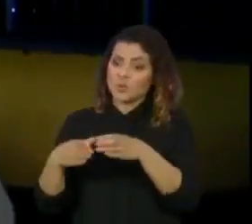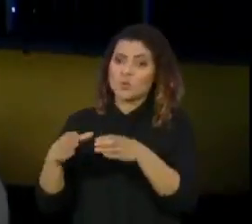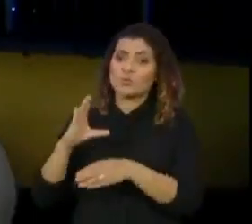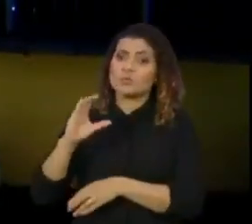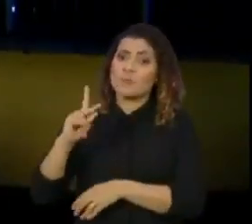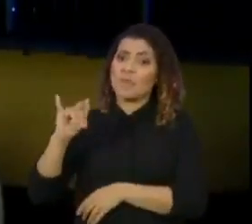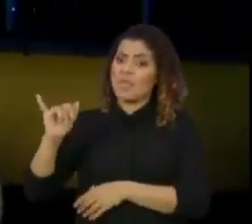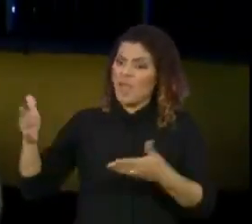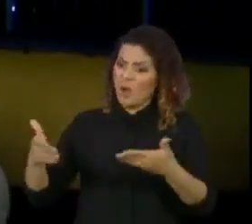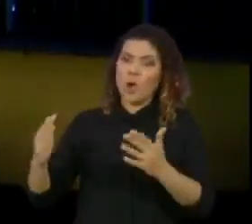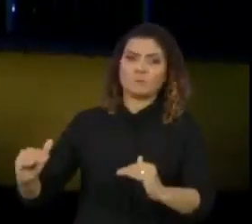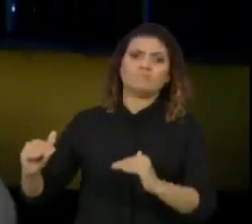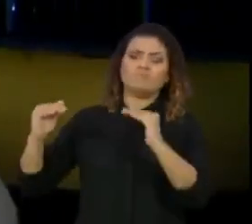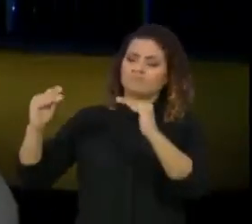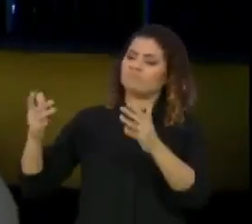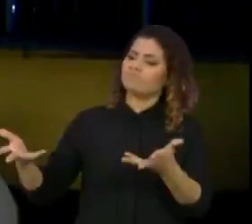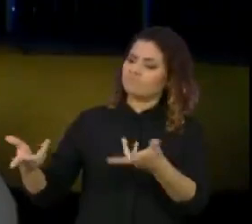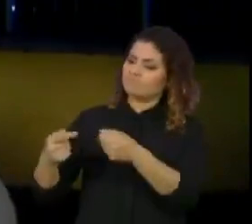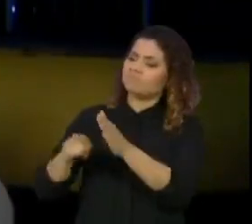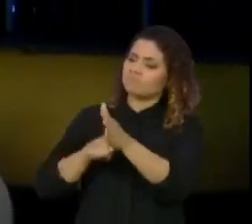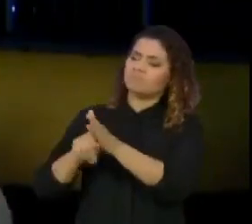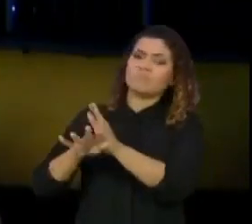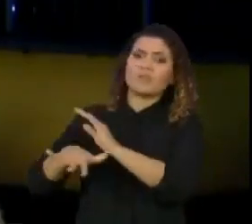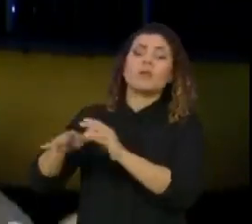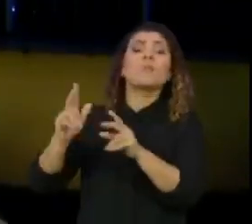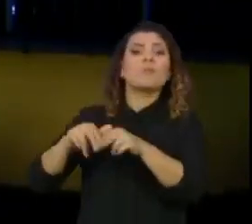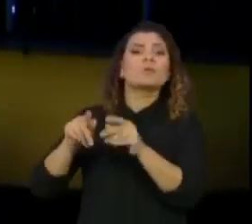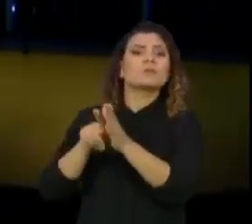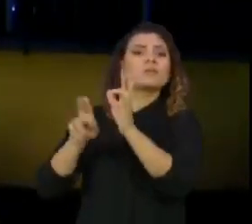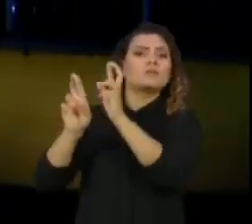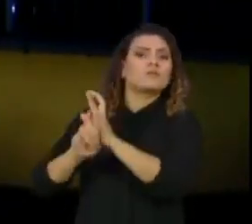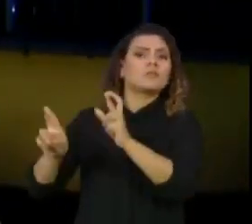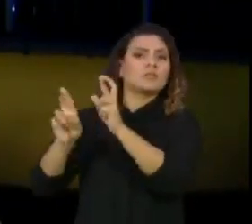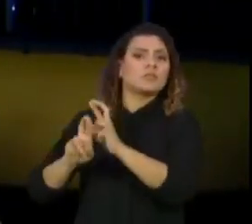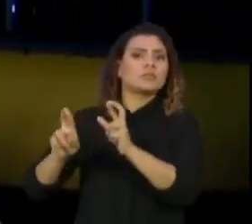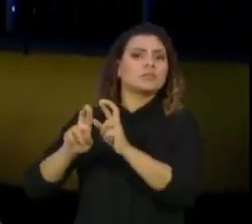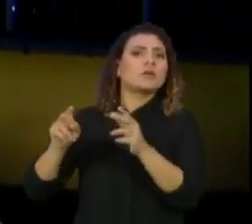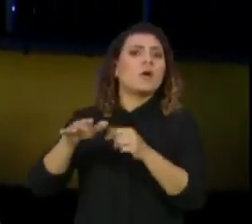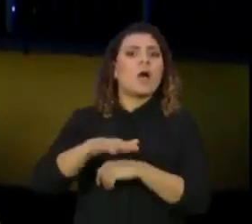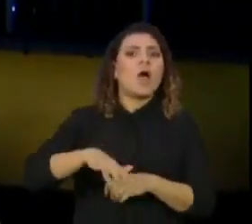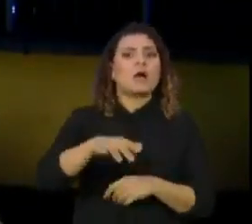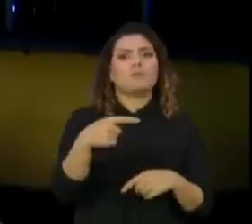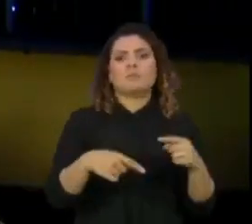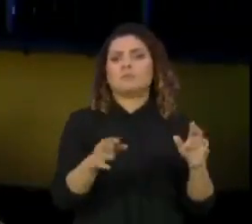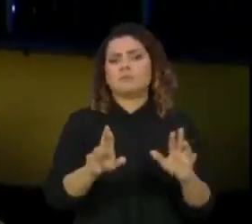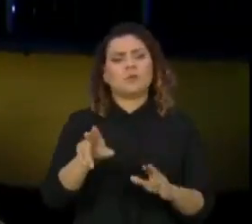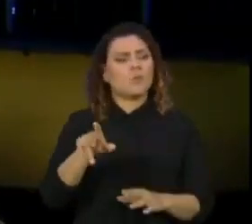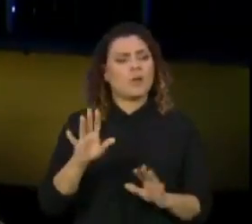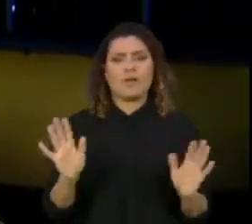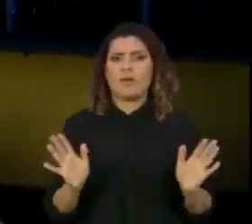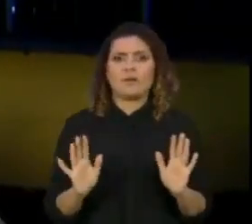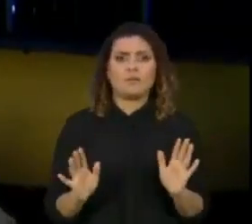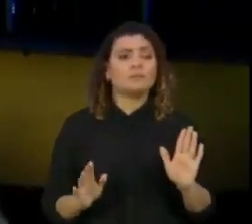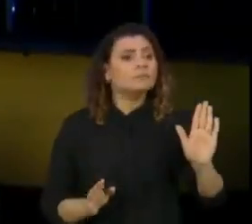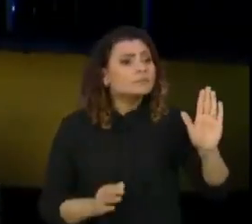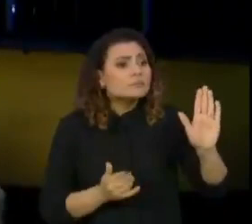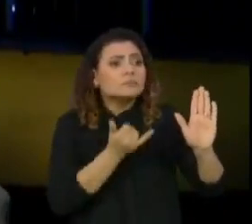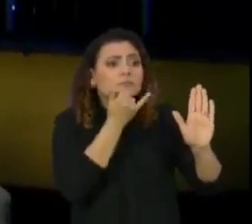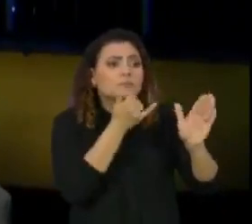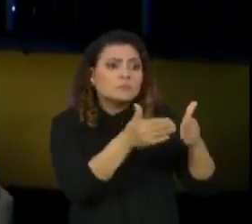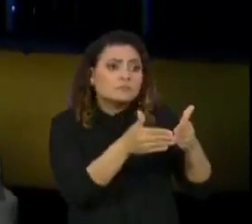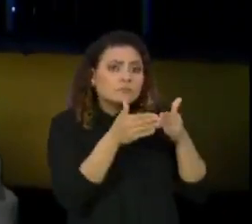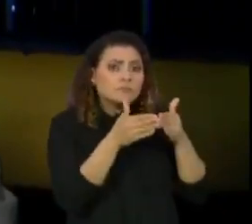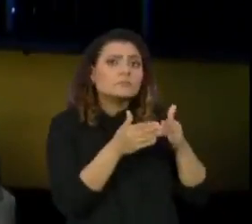dispõe é em função do que significa a investigação do ponto de vista parlamentar. Não. Eu vou pedir uma